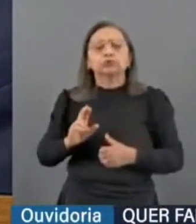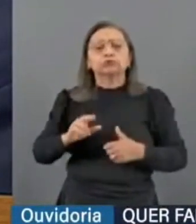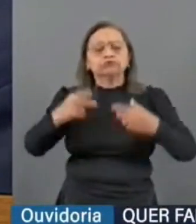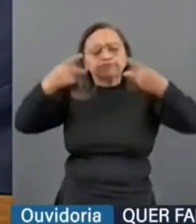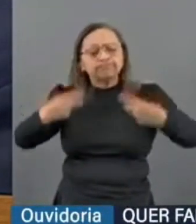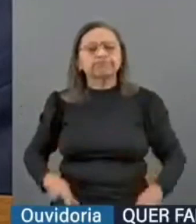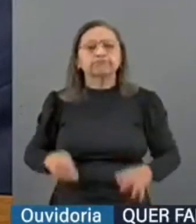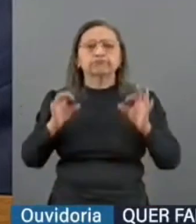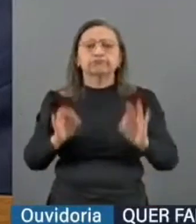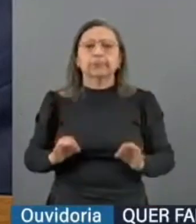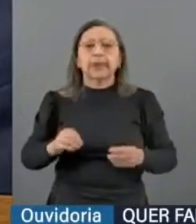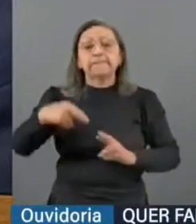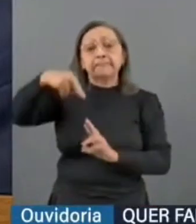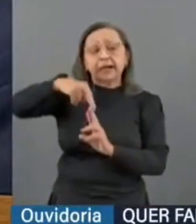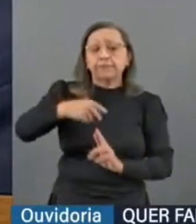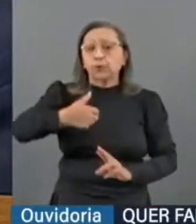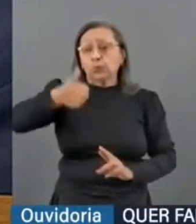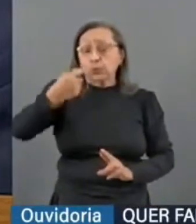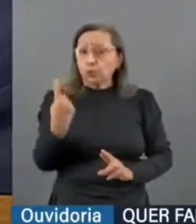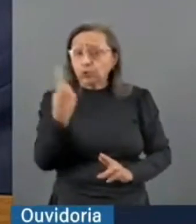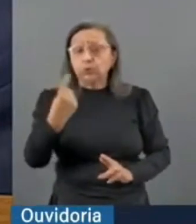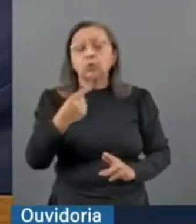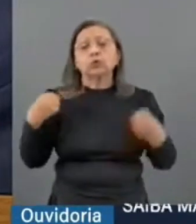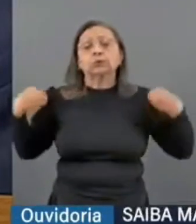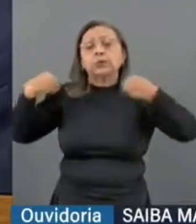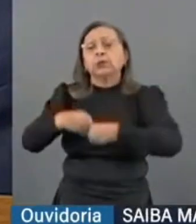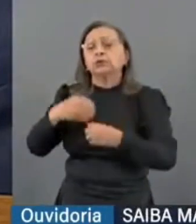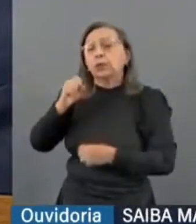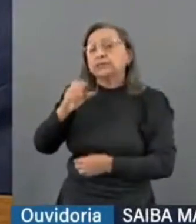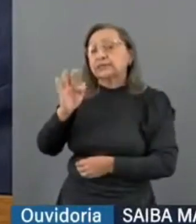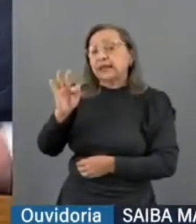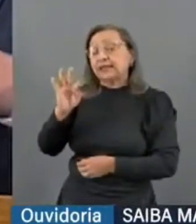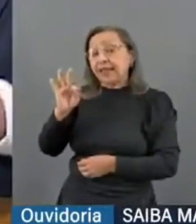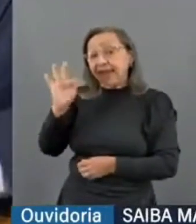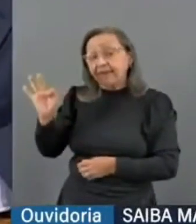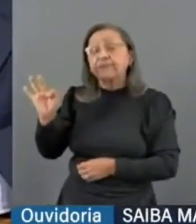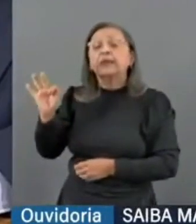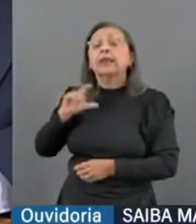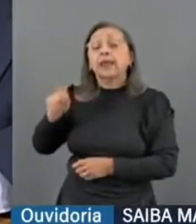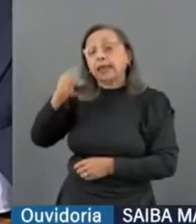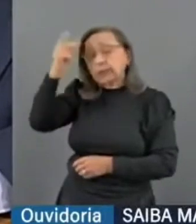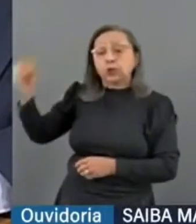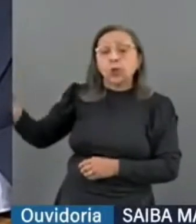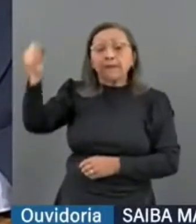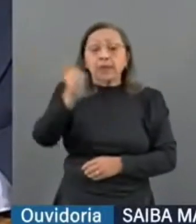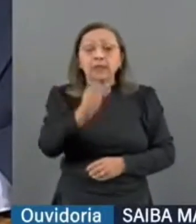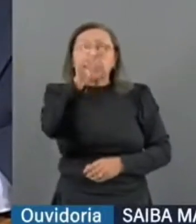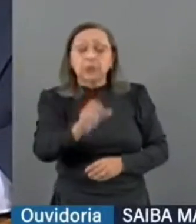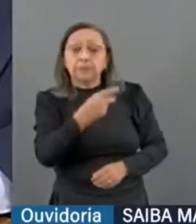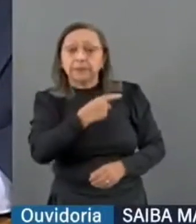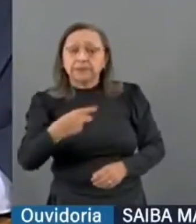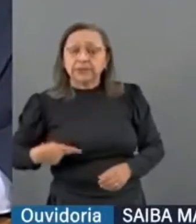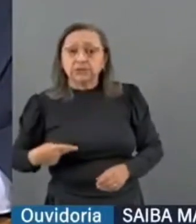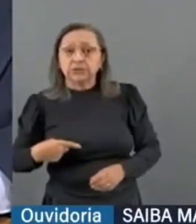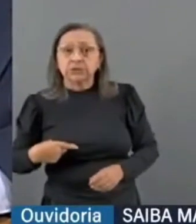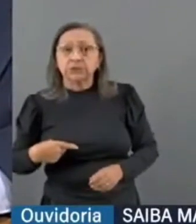ilibada. Parágrafo único, os ministros do Supremo Tribunal Federal serão nomeados pelo presidente da República